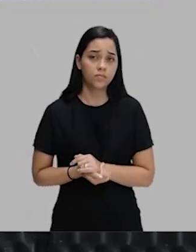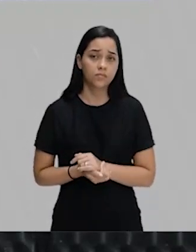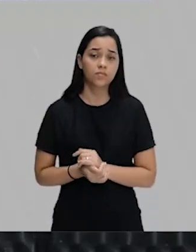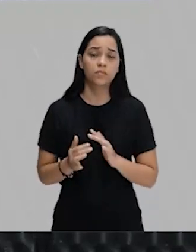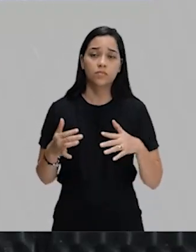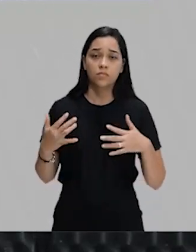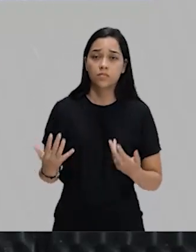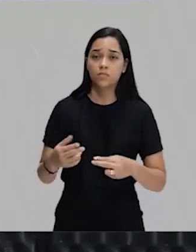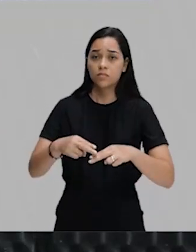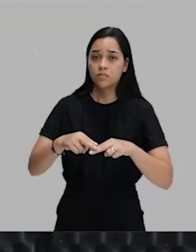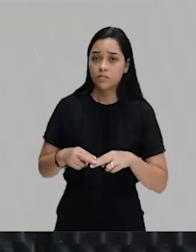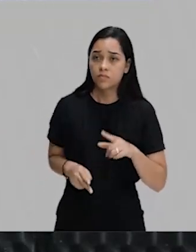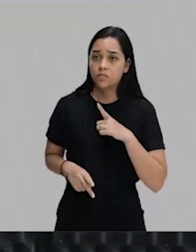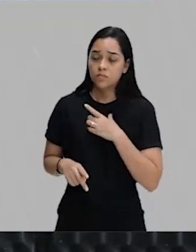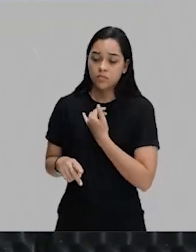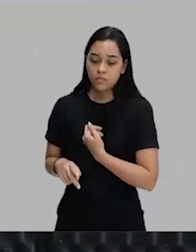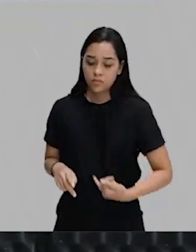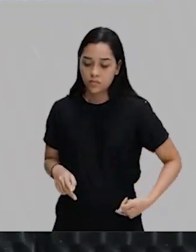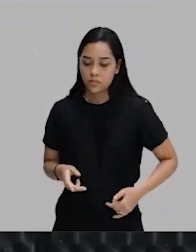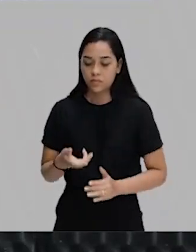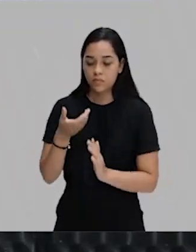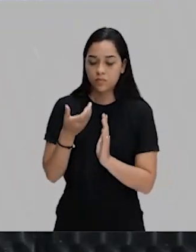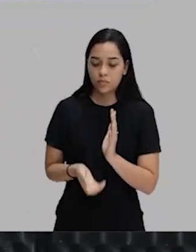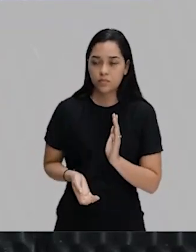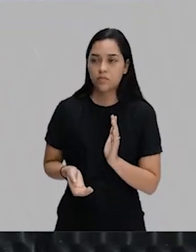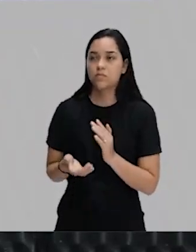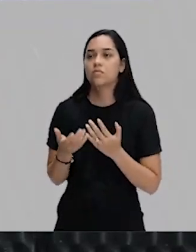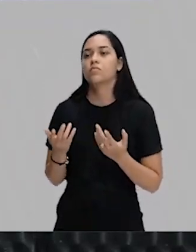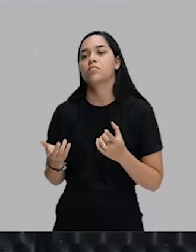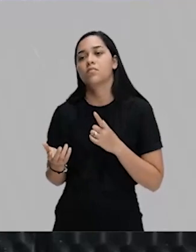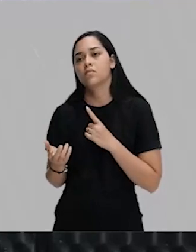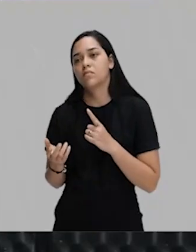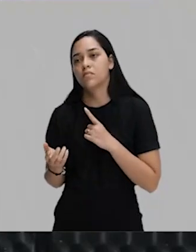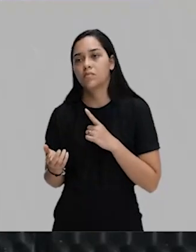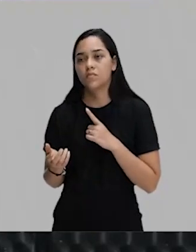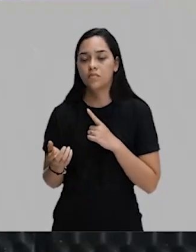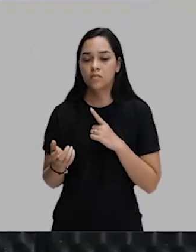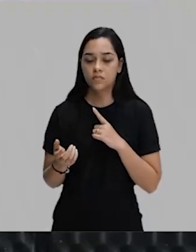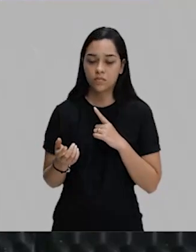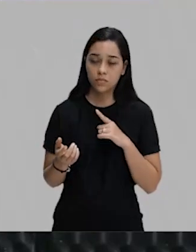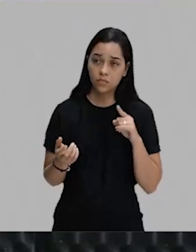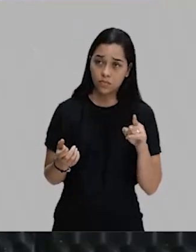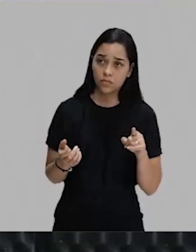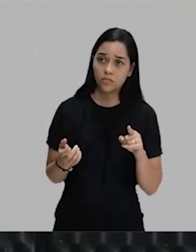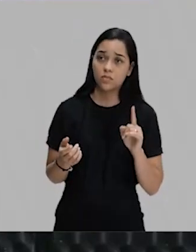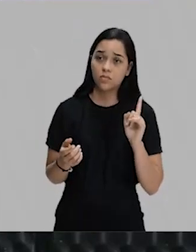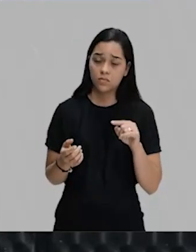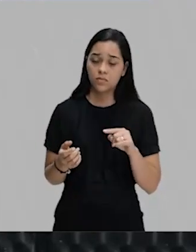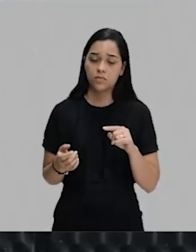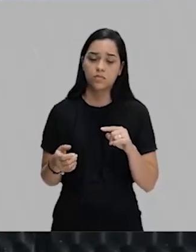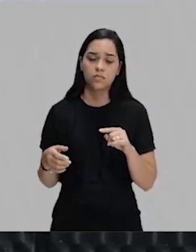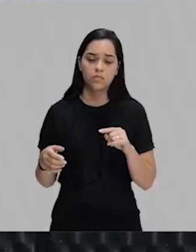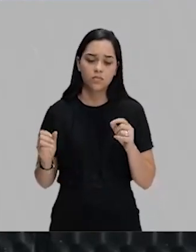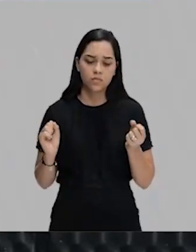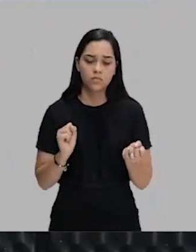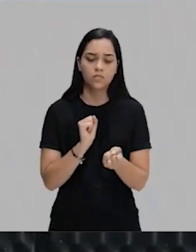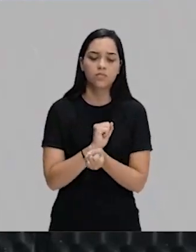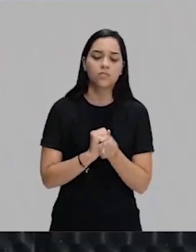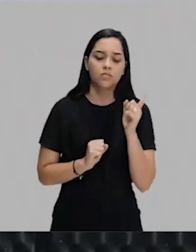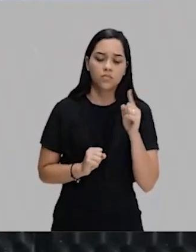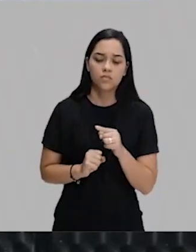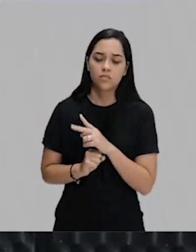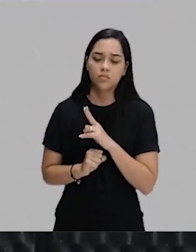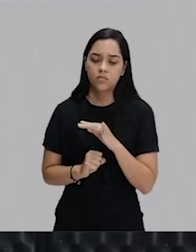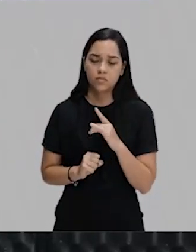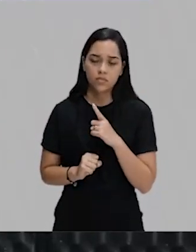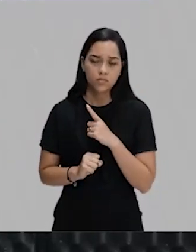E com isso, o império perde um dos pilares que sustentava ele, que é a escravidão. A escravidão é dos grandes pilares